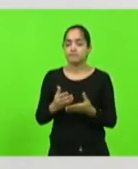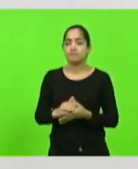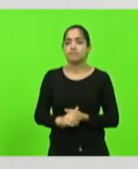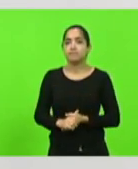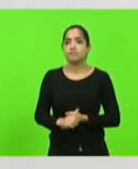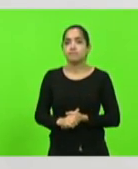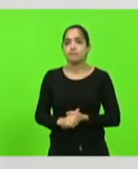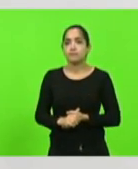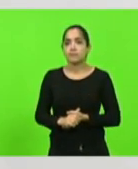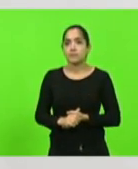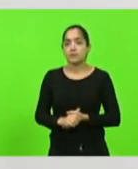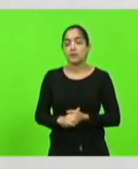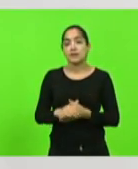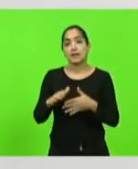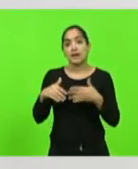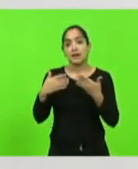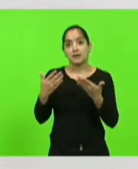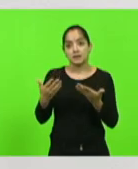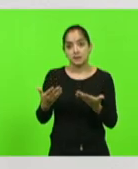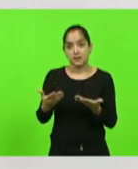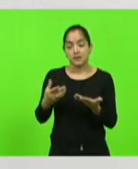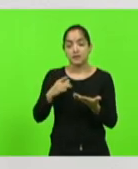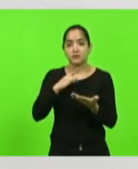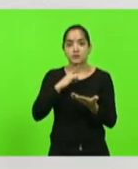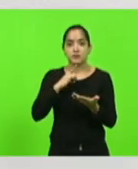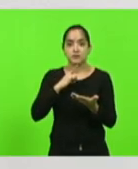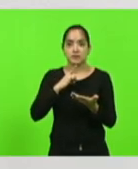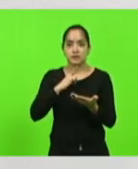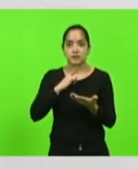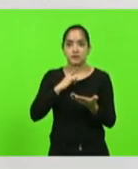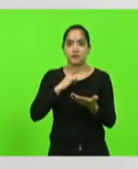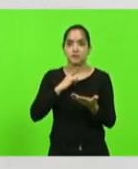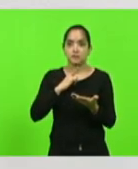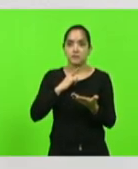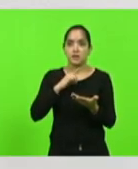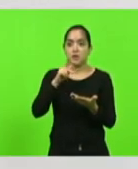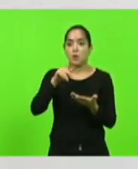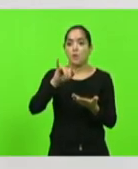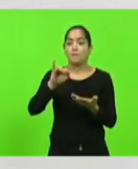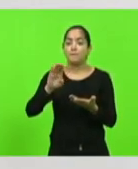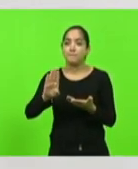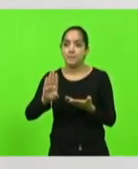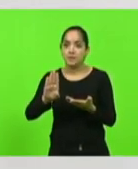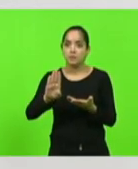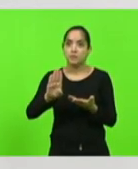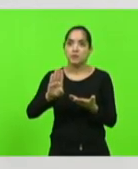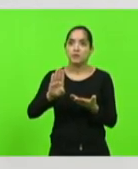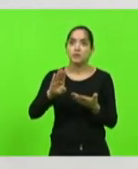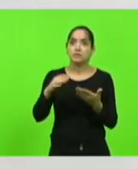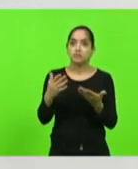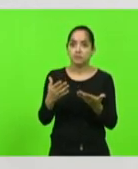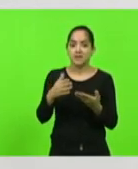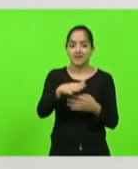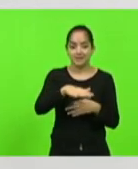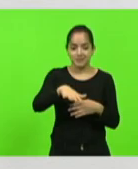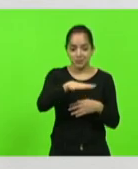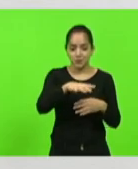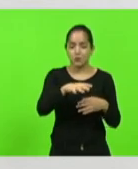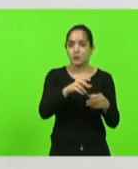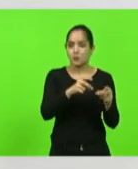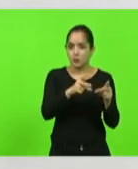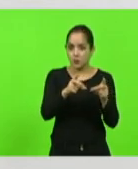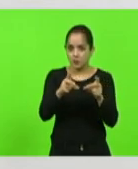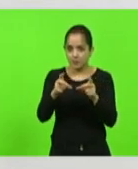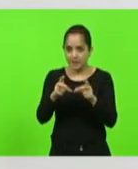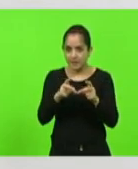além de ter uma um PIB também significativo no comércio e